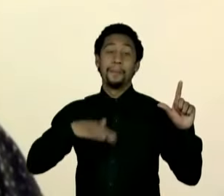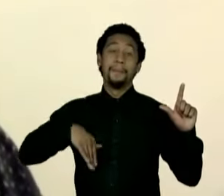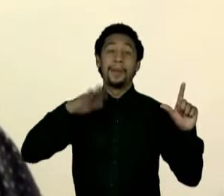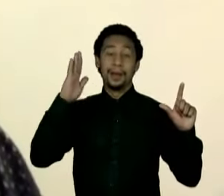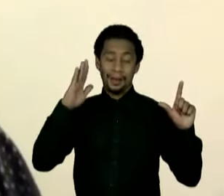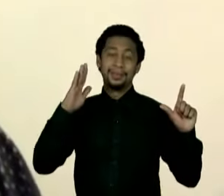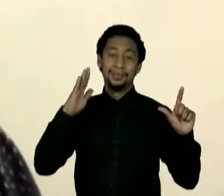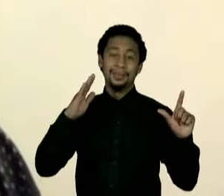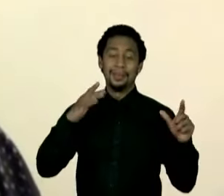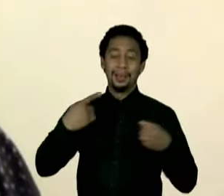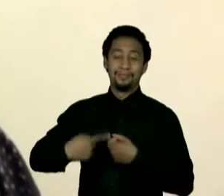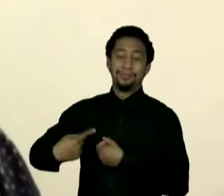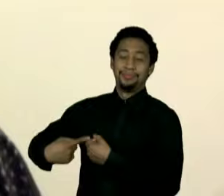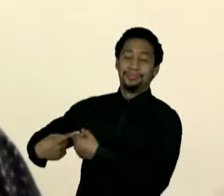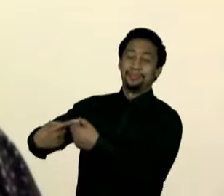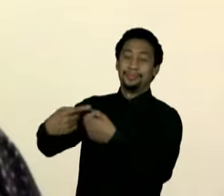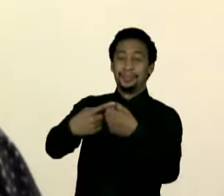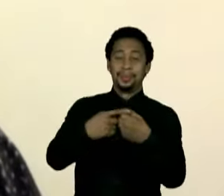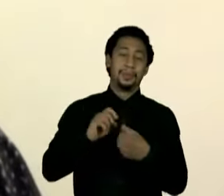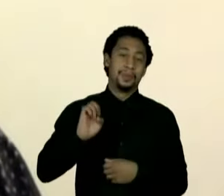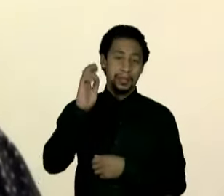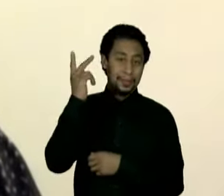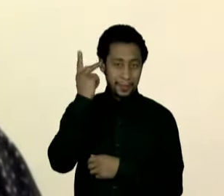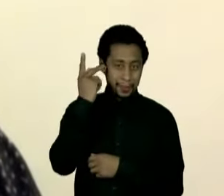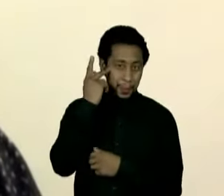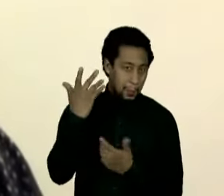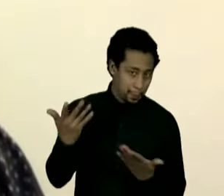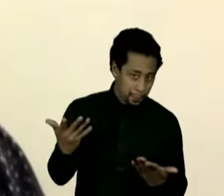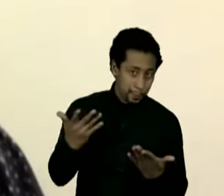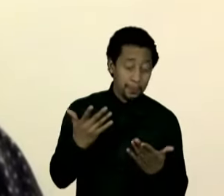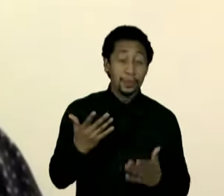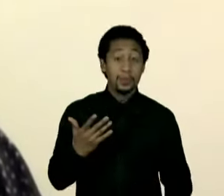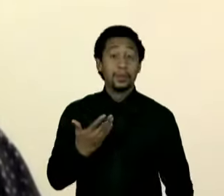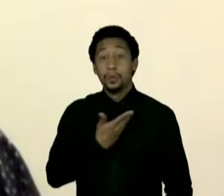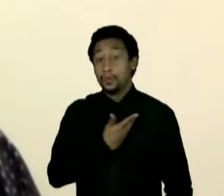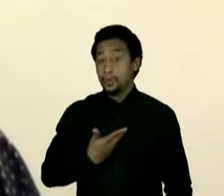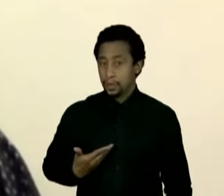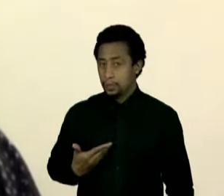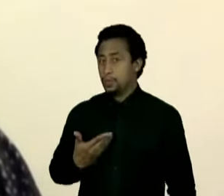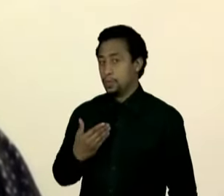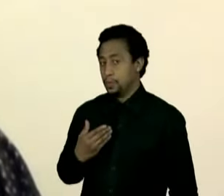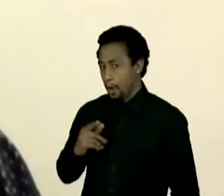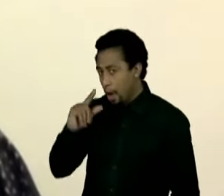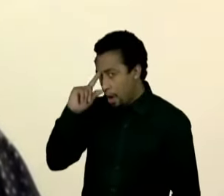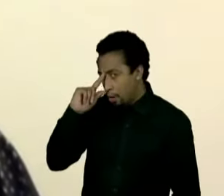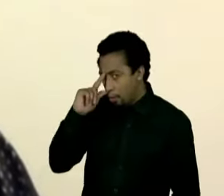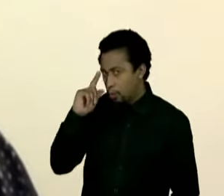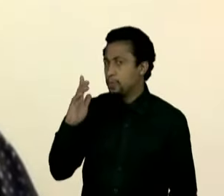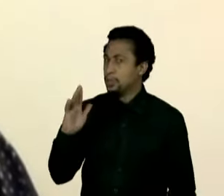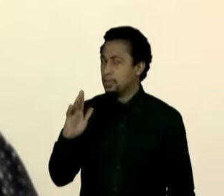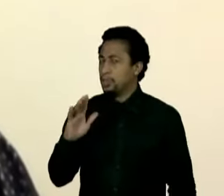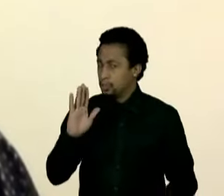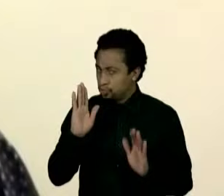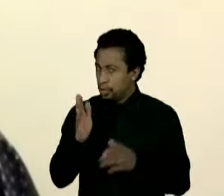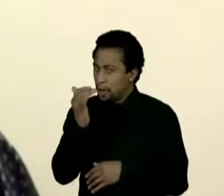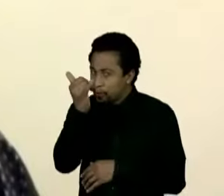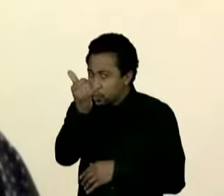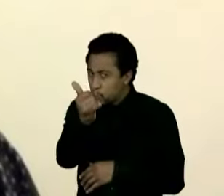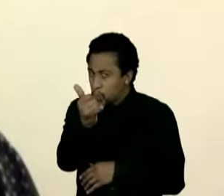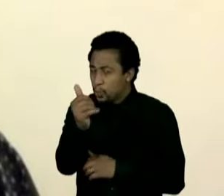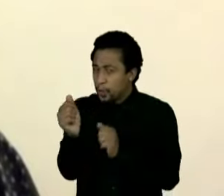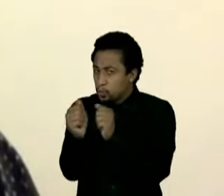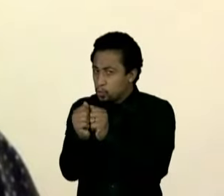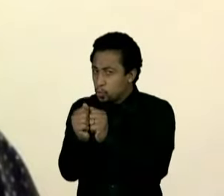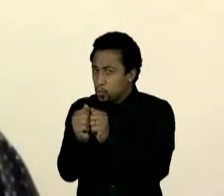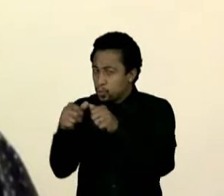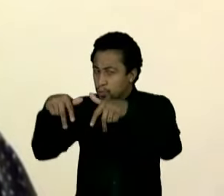Nesse sentido, o governador-geral do Alckmin já garantiu para o senhor que vai subir no seu palanque, caso o